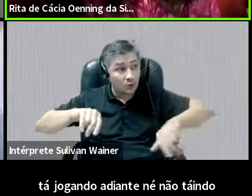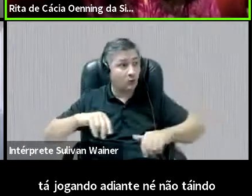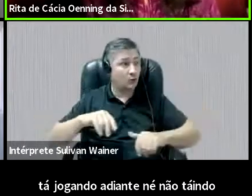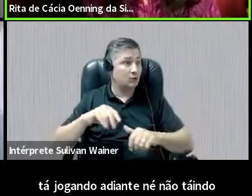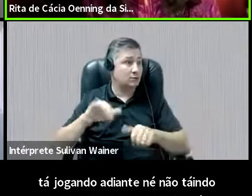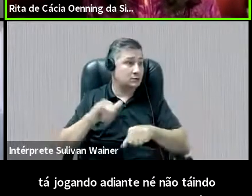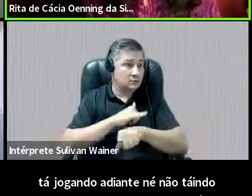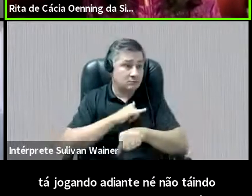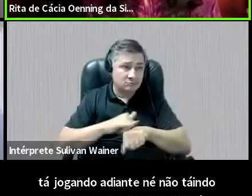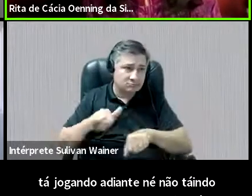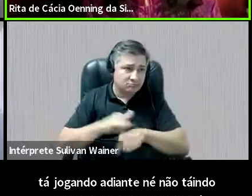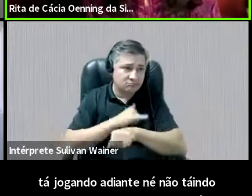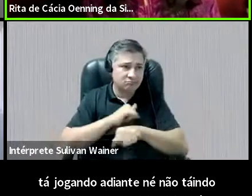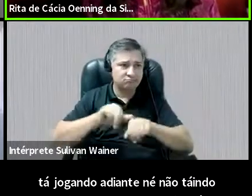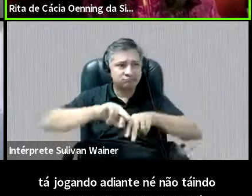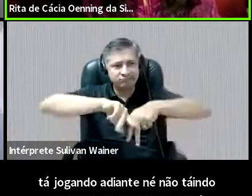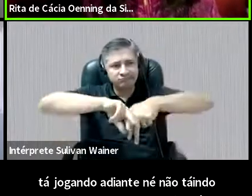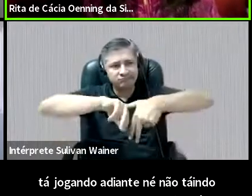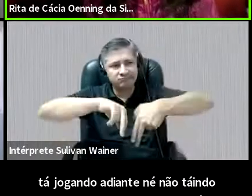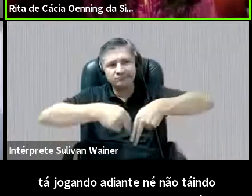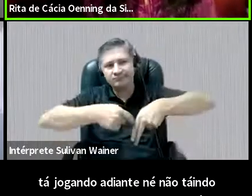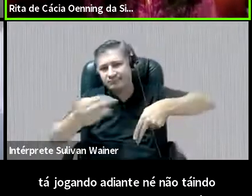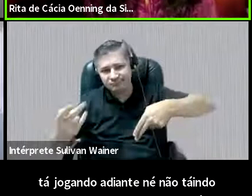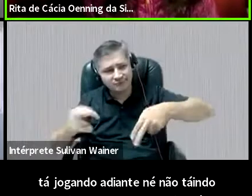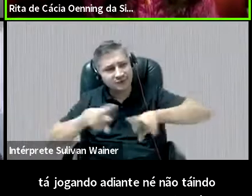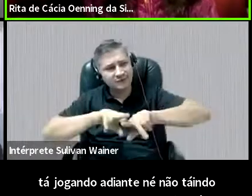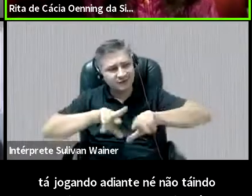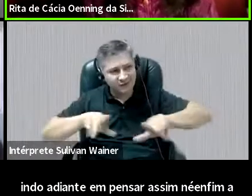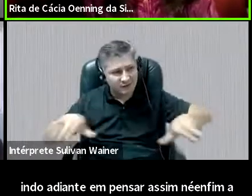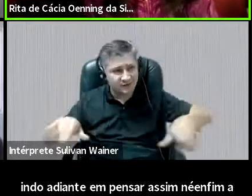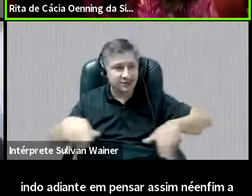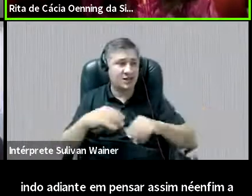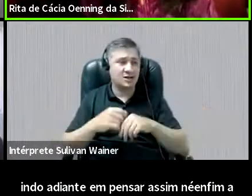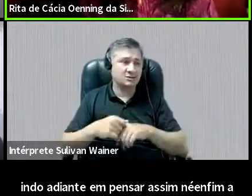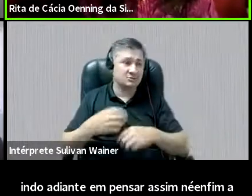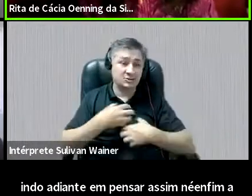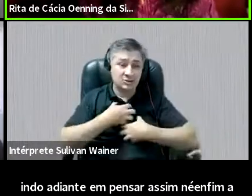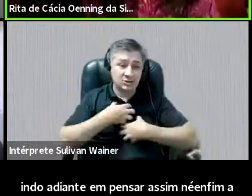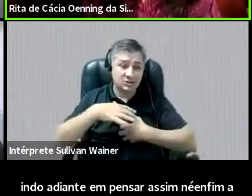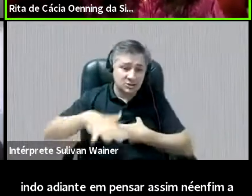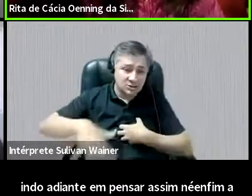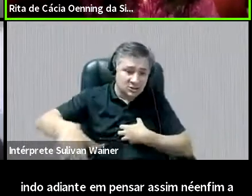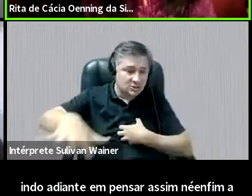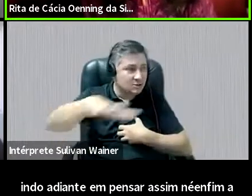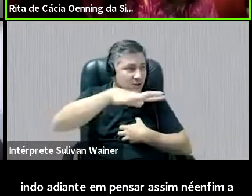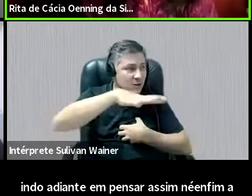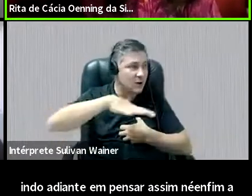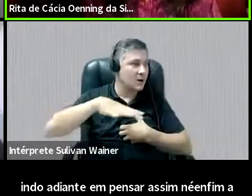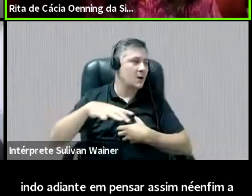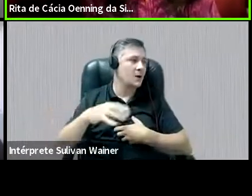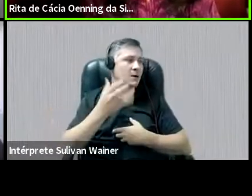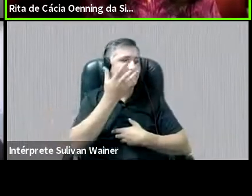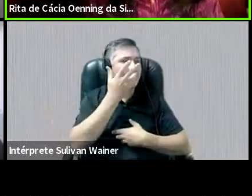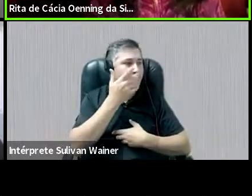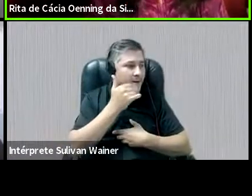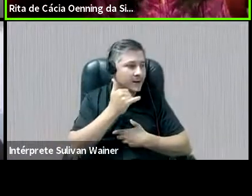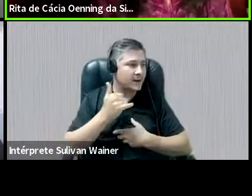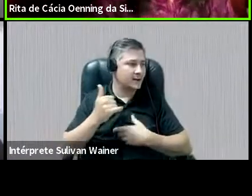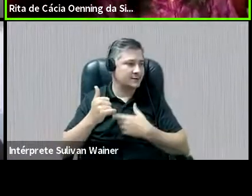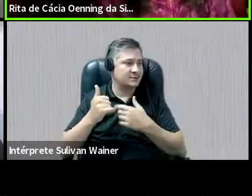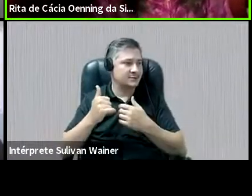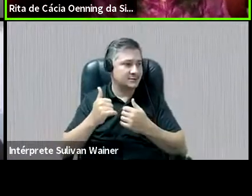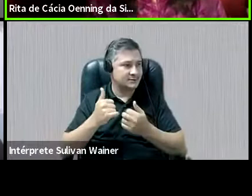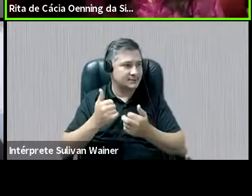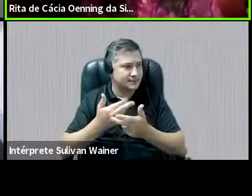Enfim, as diversidades e esse universo vasto de modos de socializar crianças, de modos de